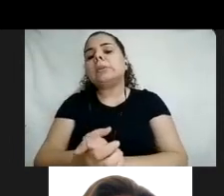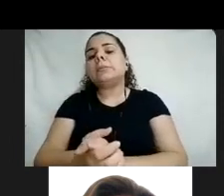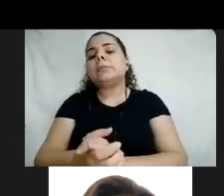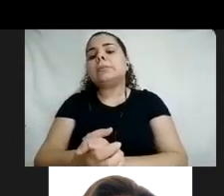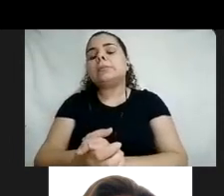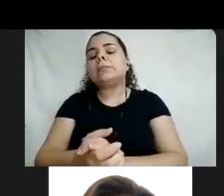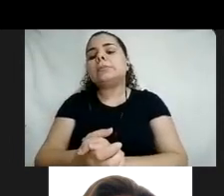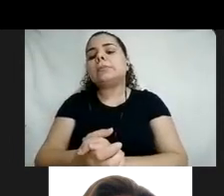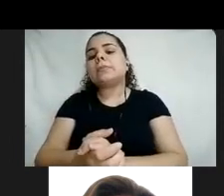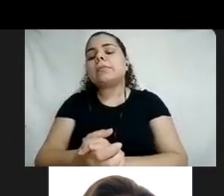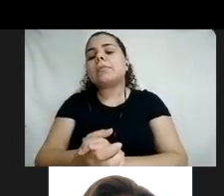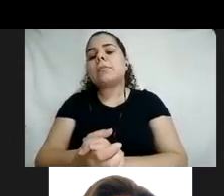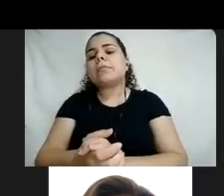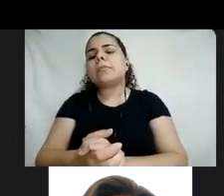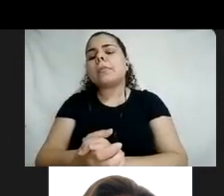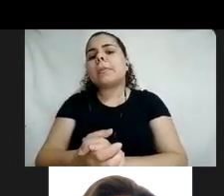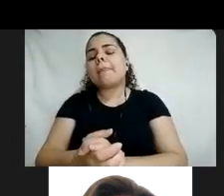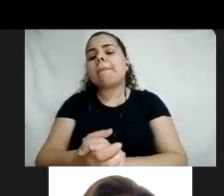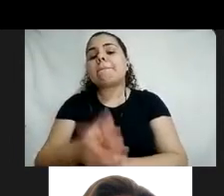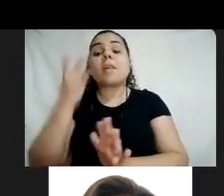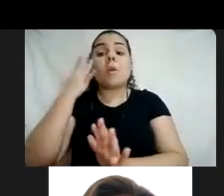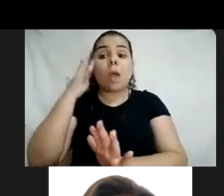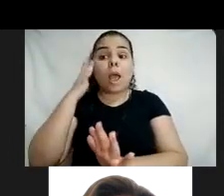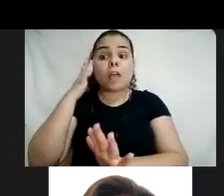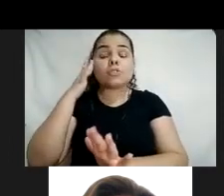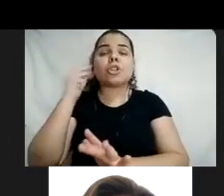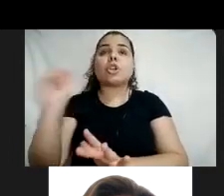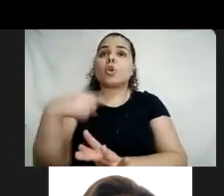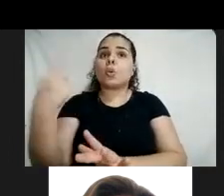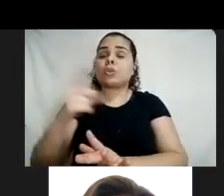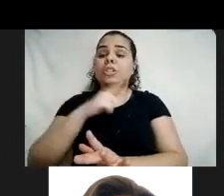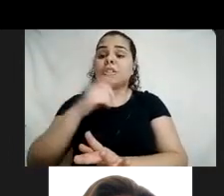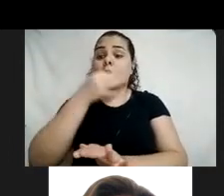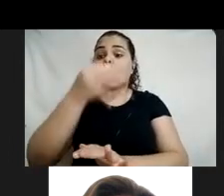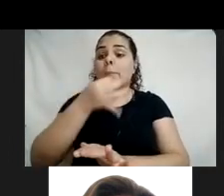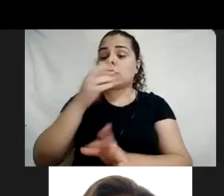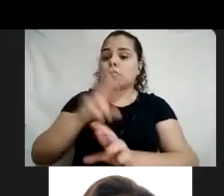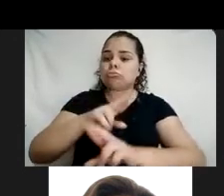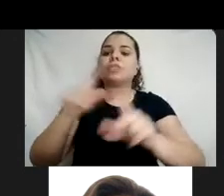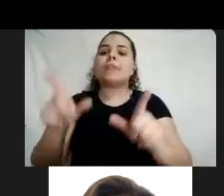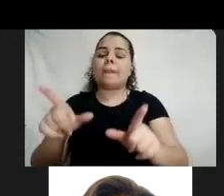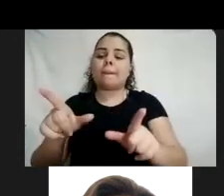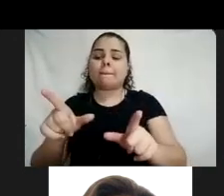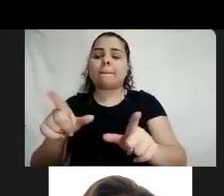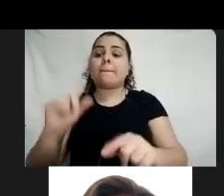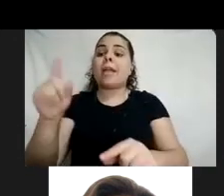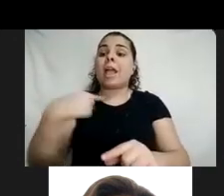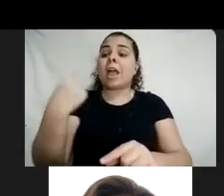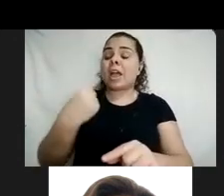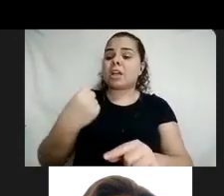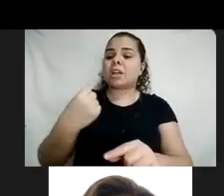Eu acho que quando a gente diverge em opiniões, a gente abre o espaço